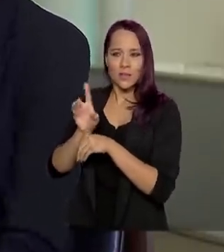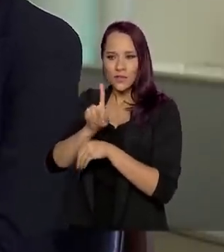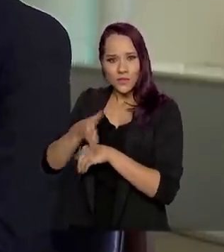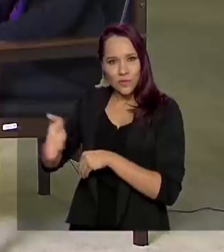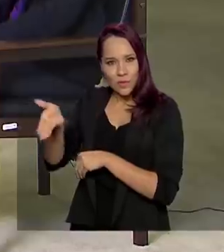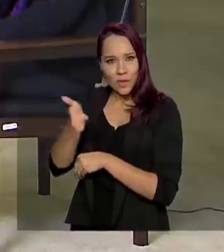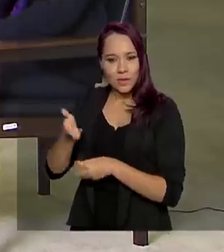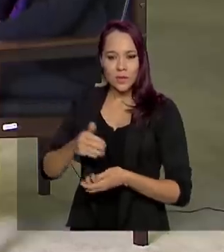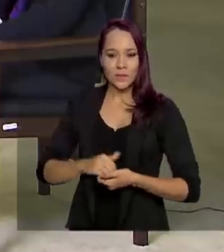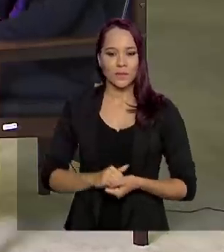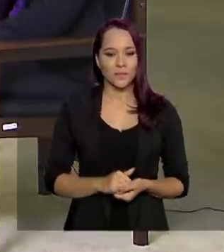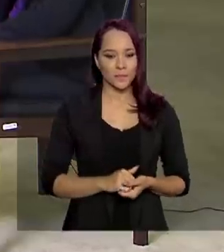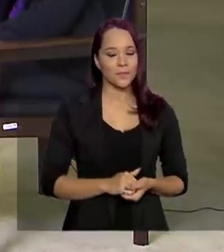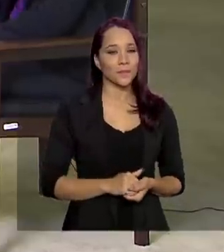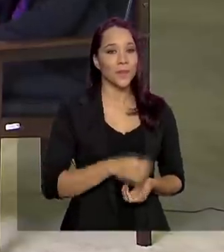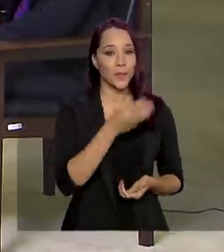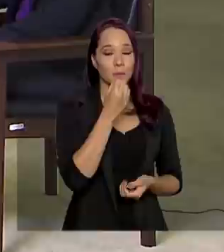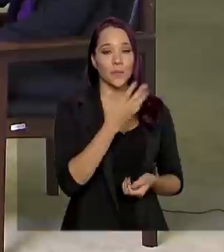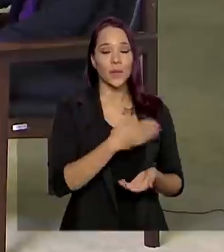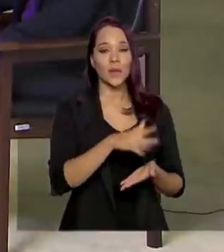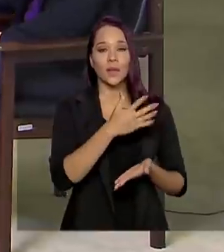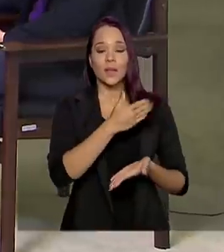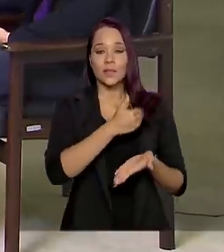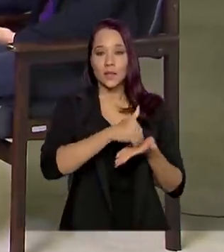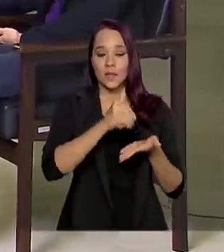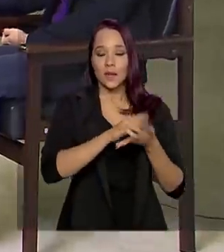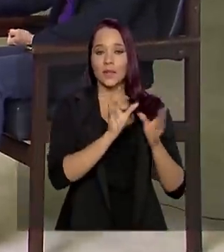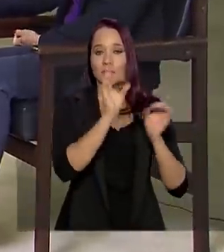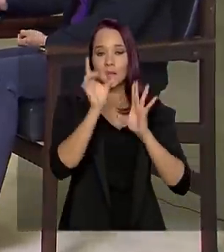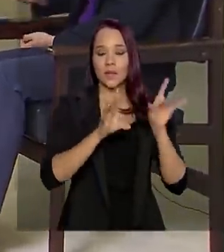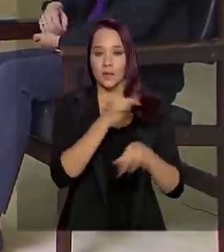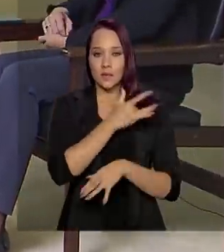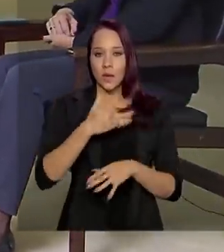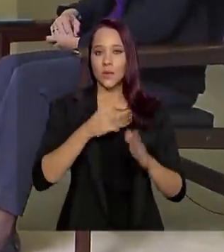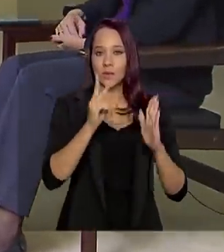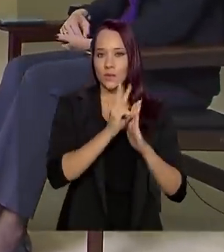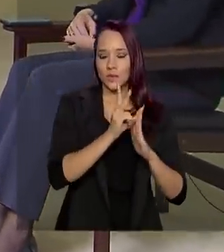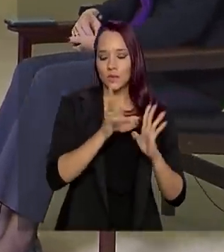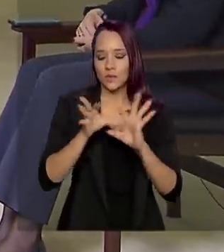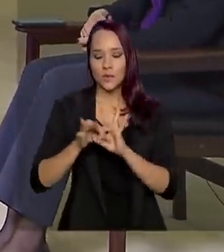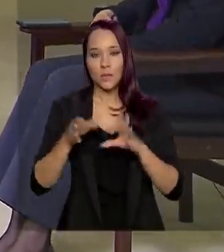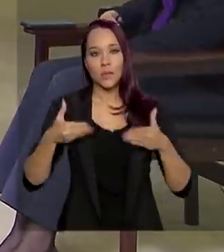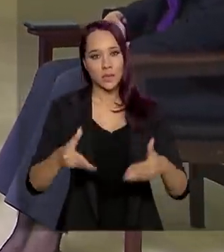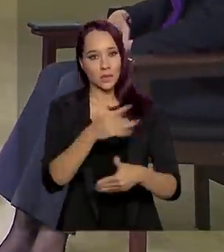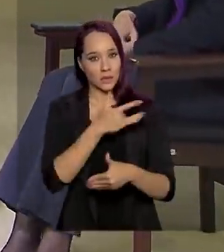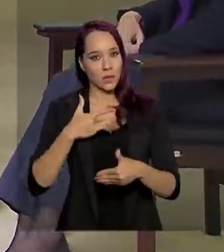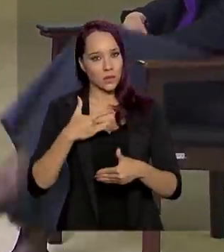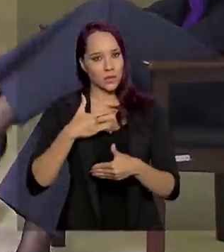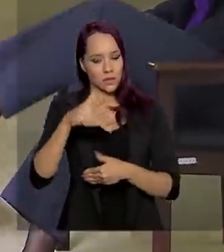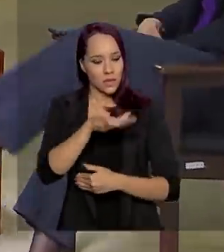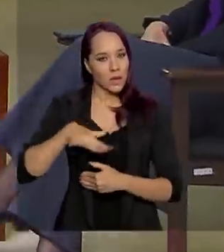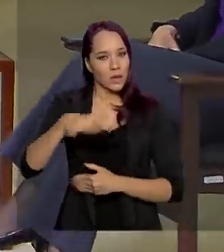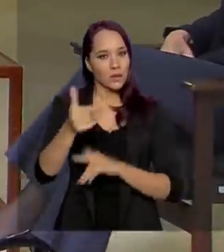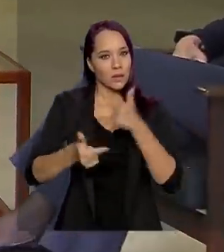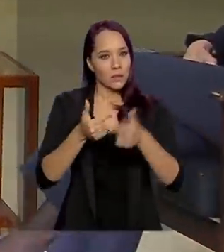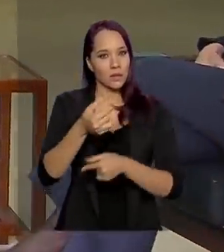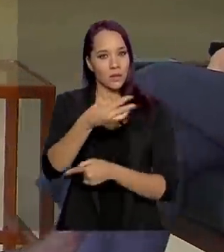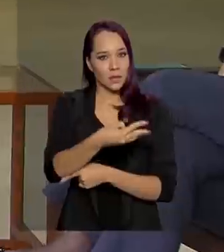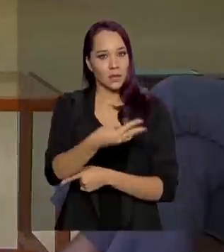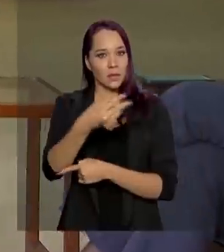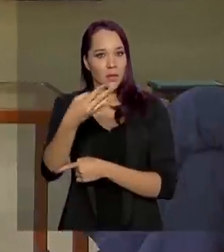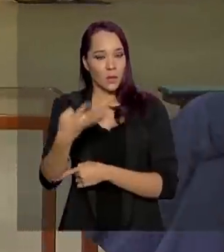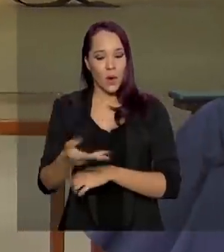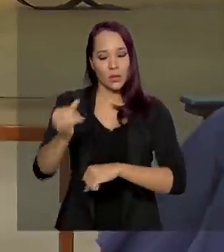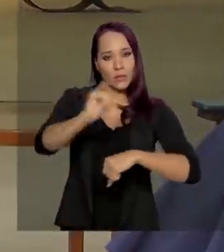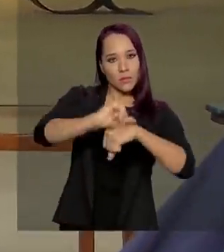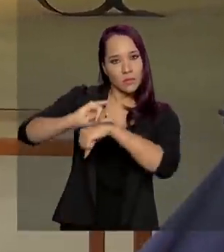com eles? Bom, a Secretaria Especial de Saúde Indígena é vinculada ao Ministério da Saúde. E em campo ela trabalha com 34 distritos